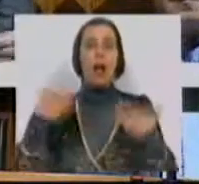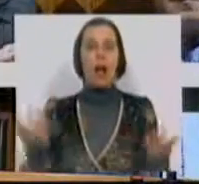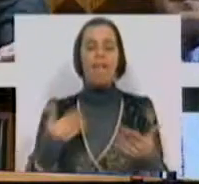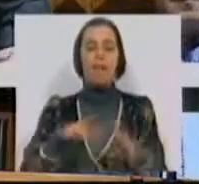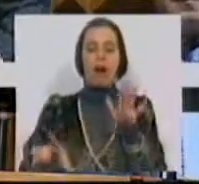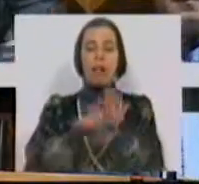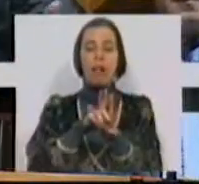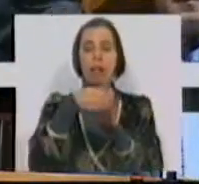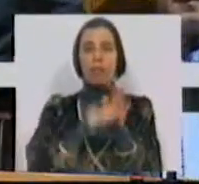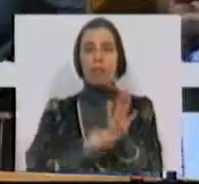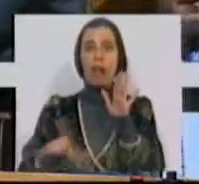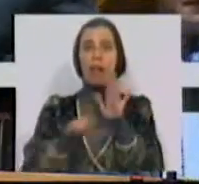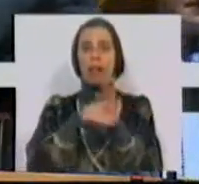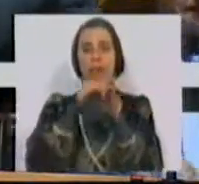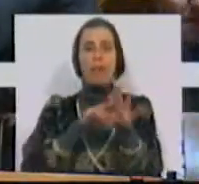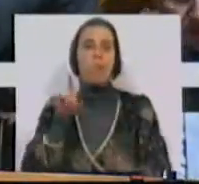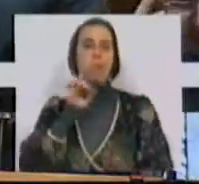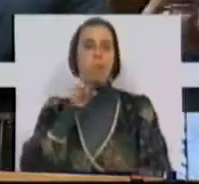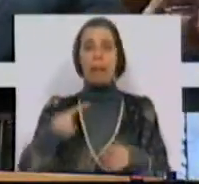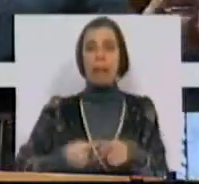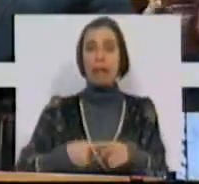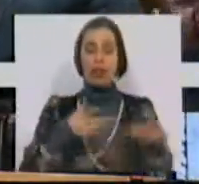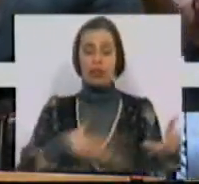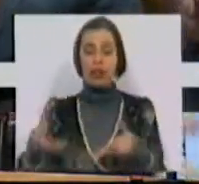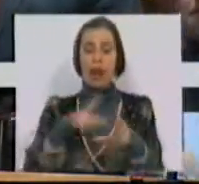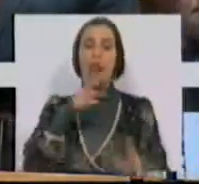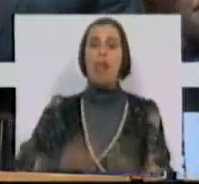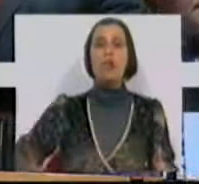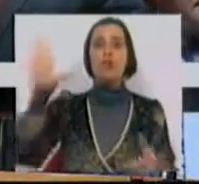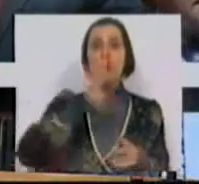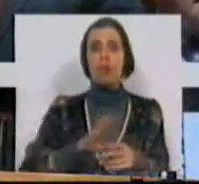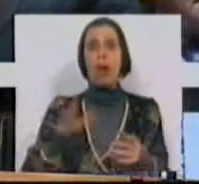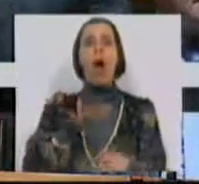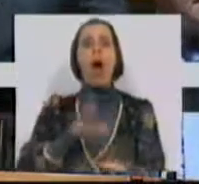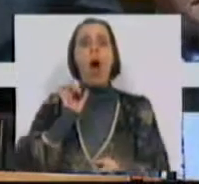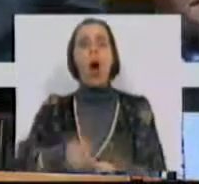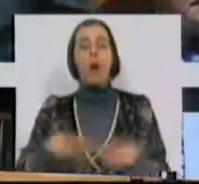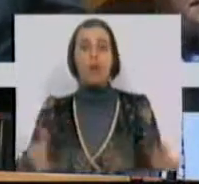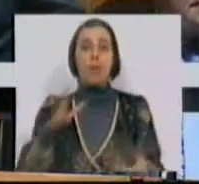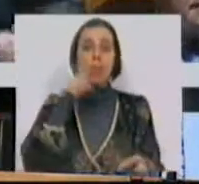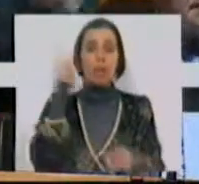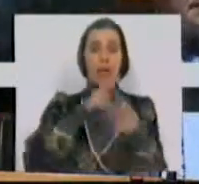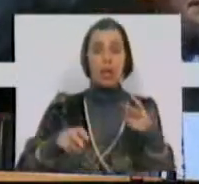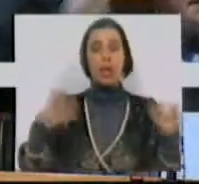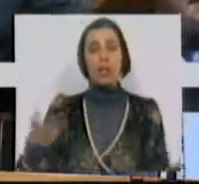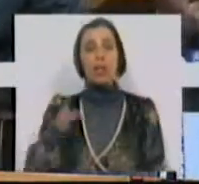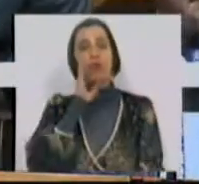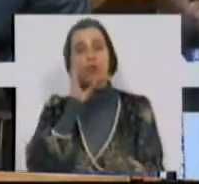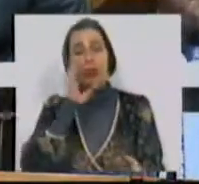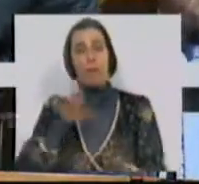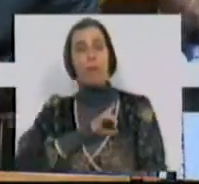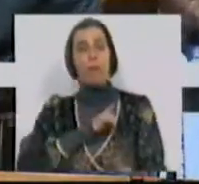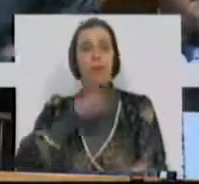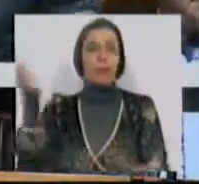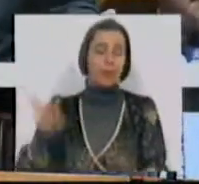que ia legislar. Ia legislar para salvaguardar os interesses estratégicos nacionais em que áreas? Na área da energia, foi o que se viu nas